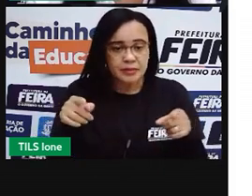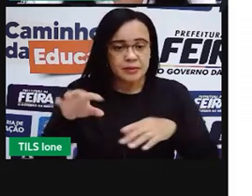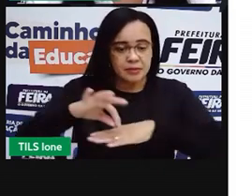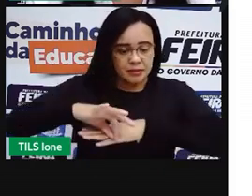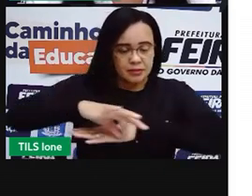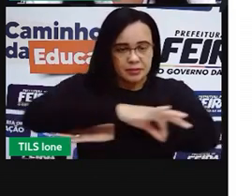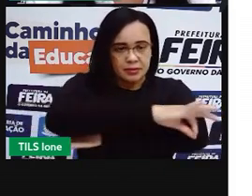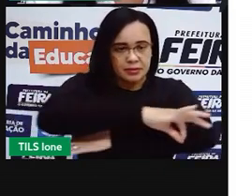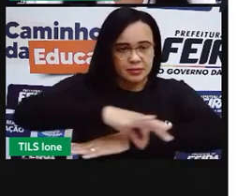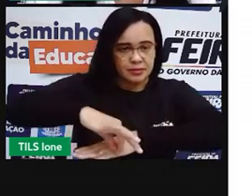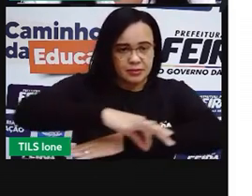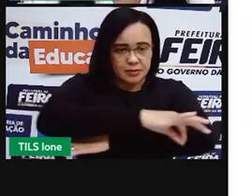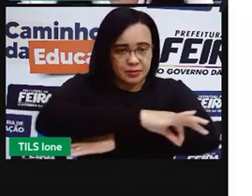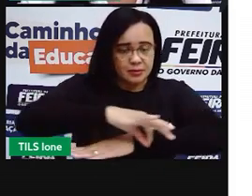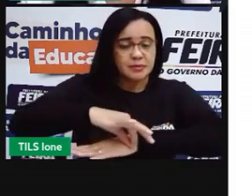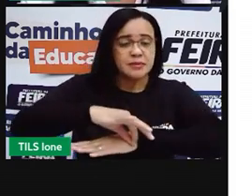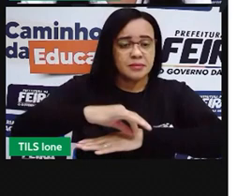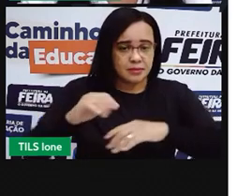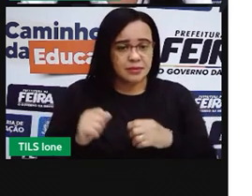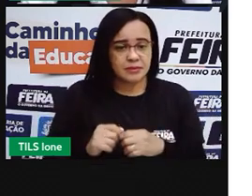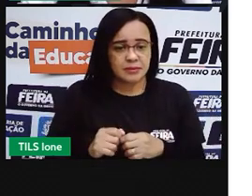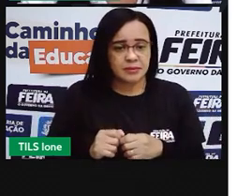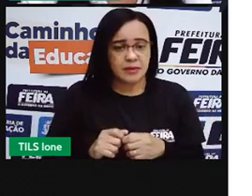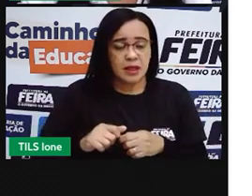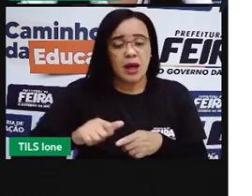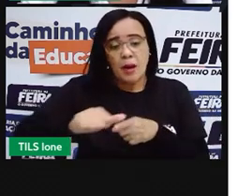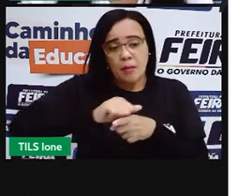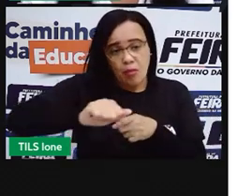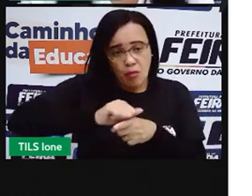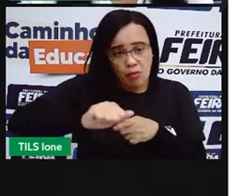medir o tamanho de um lápis, de uma borracha.